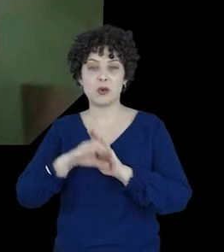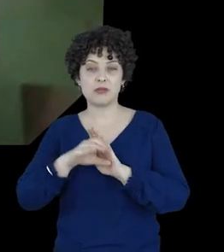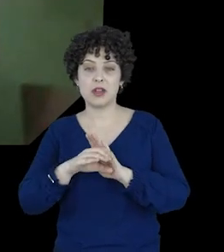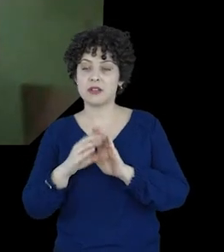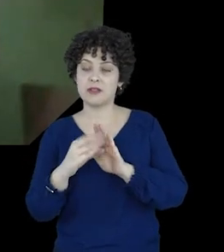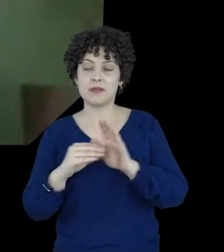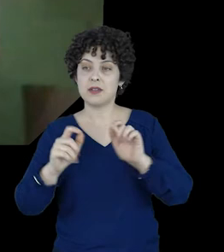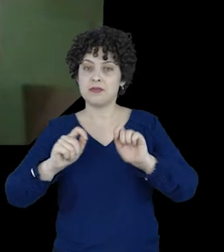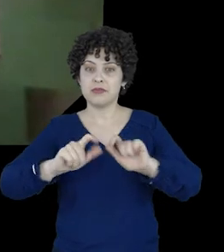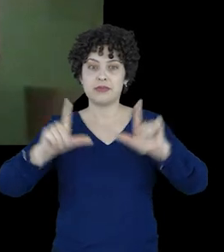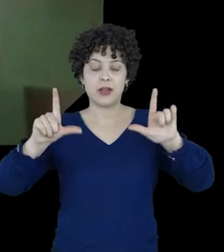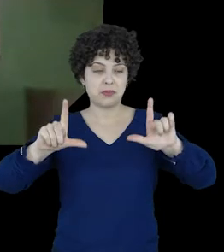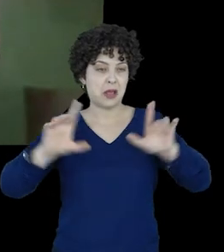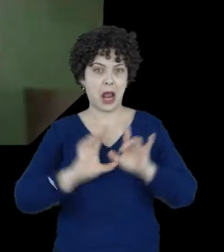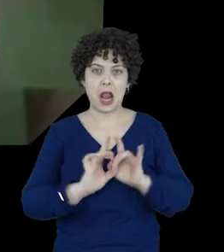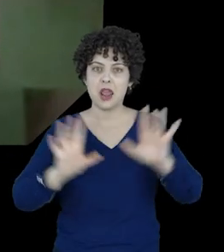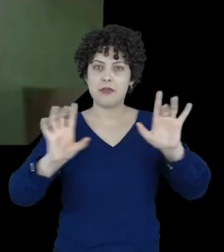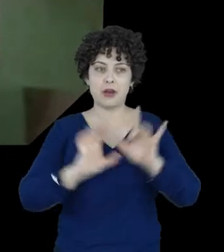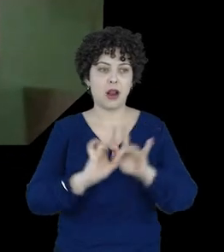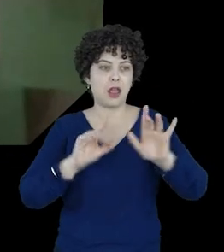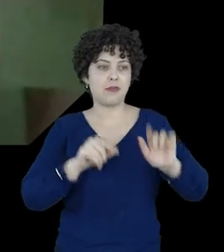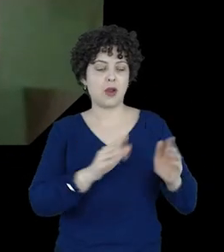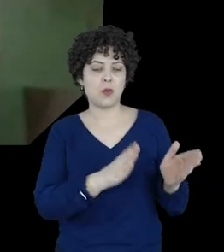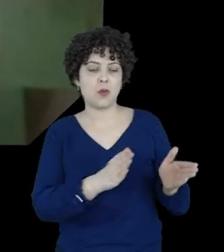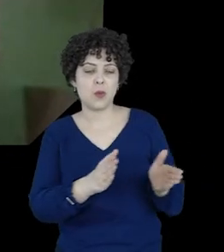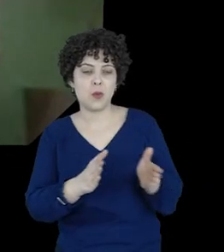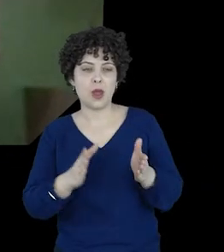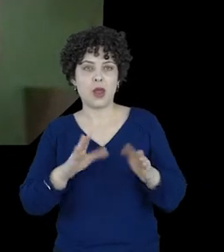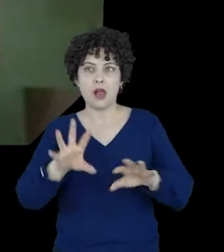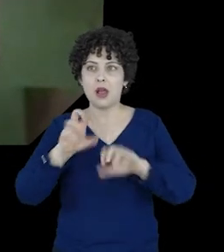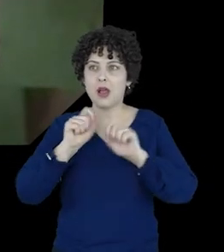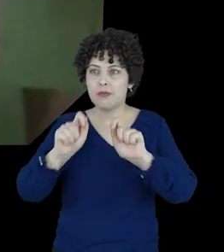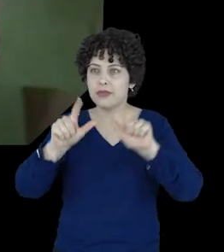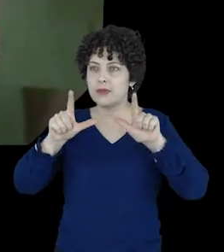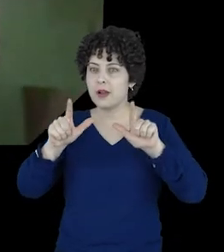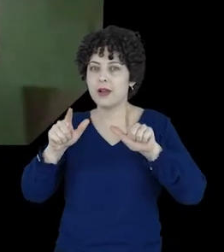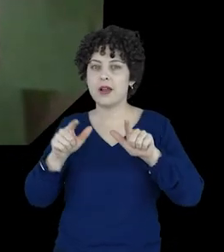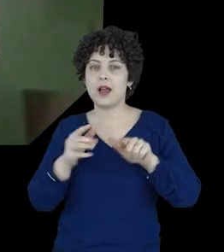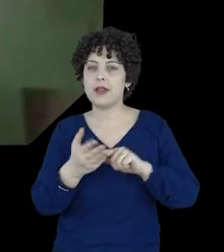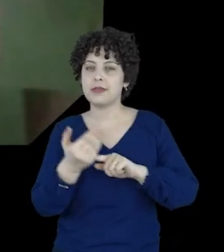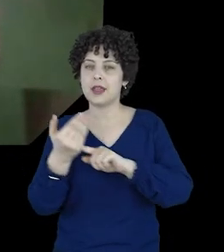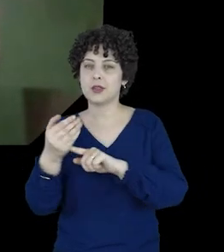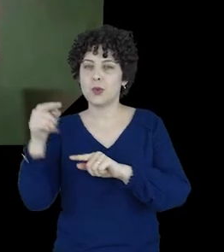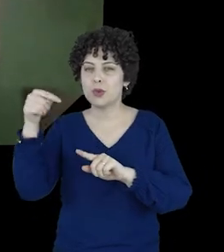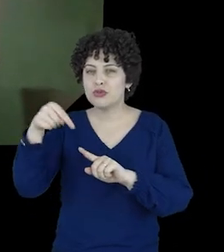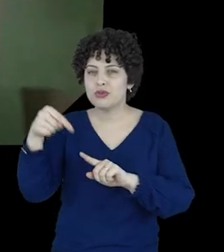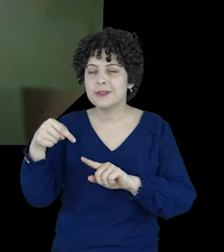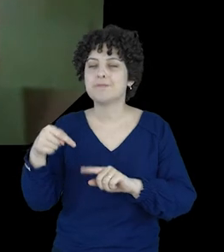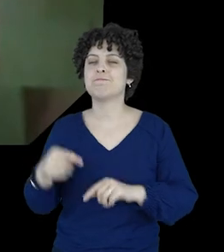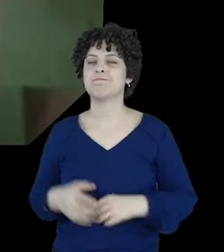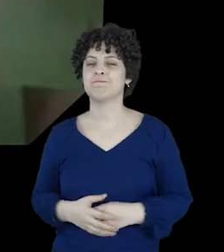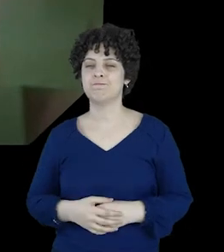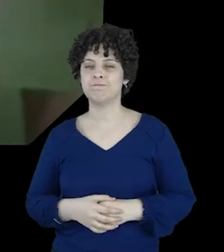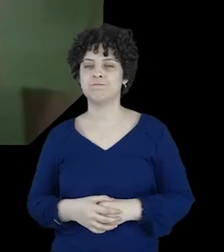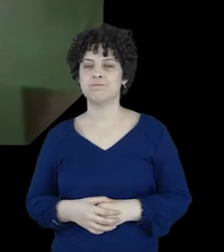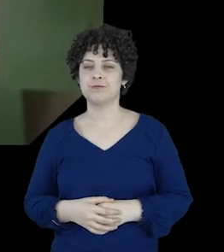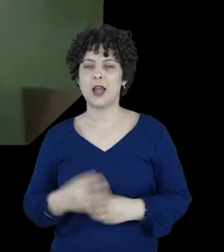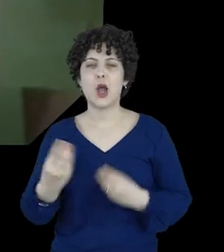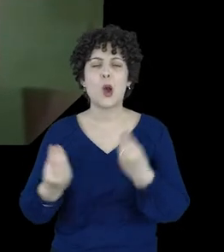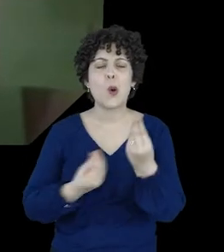conteúdos são permitidos, os processos que elas utilizam para obtê-los e a tecnologia em si.